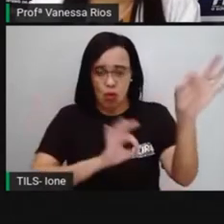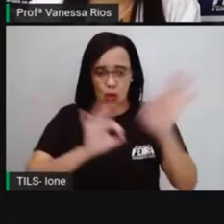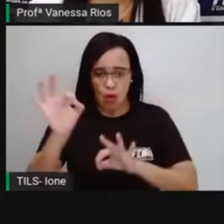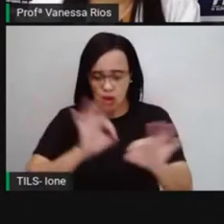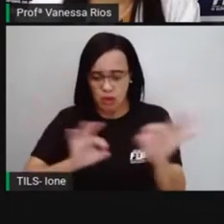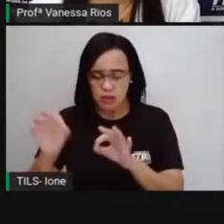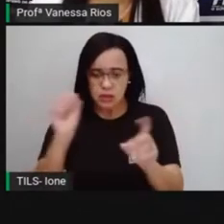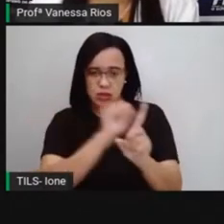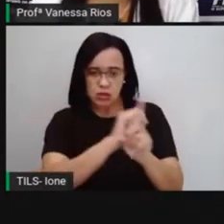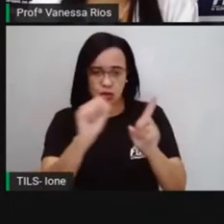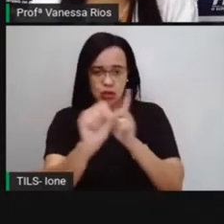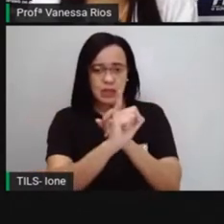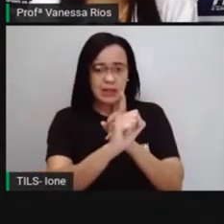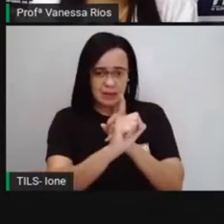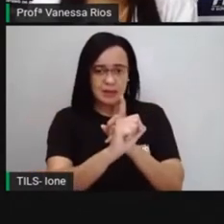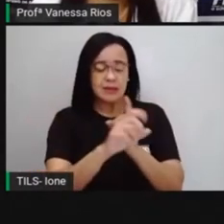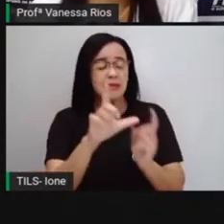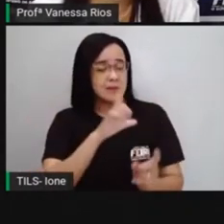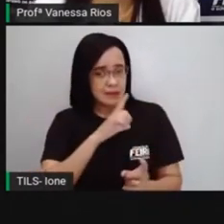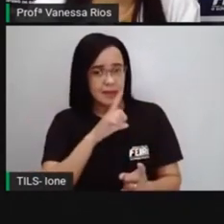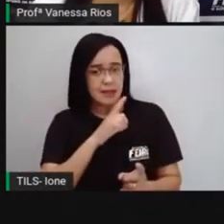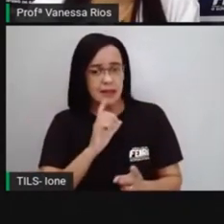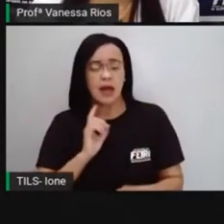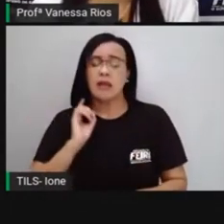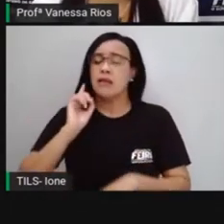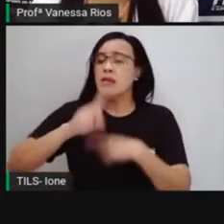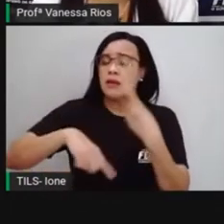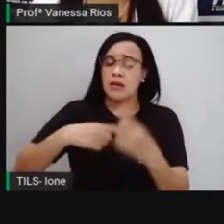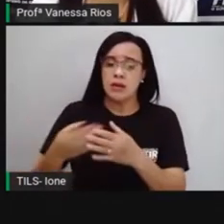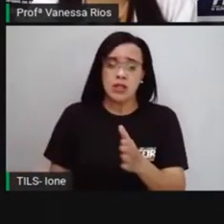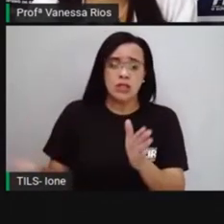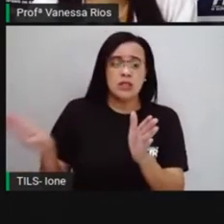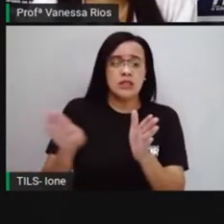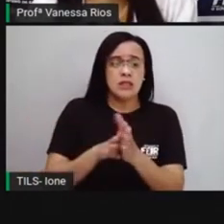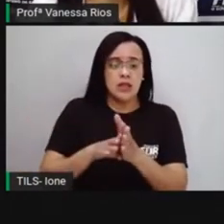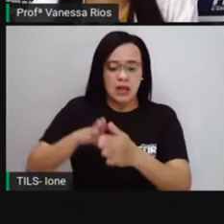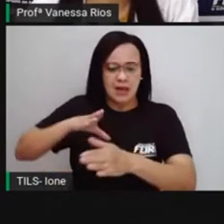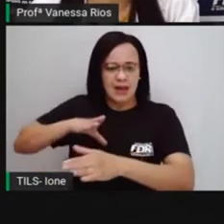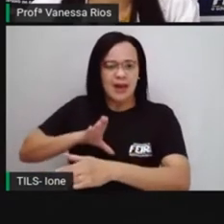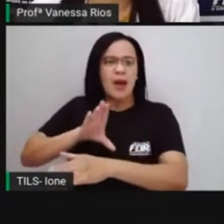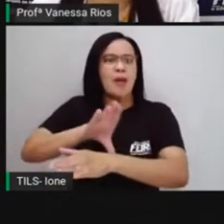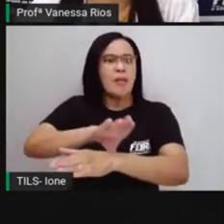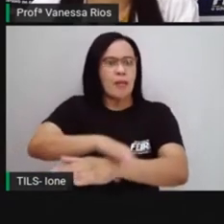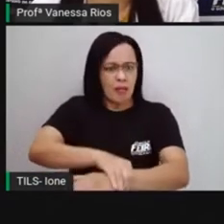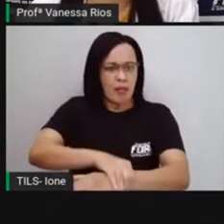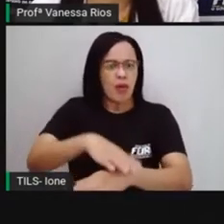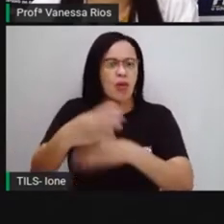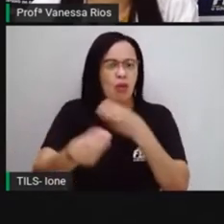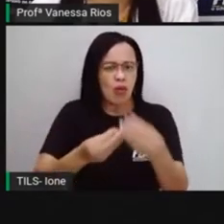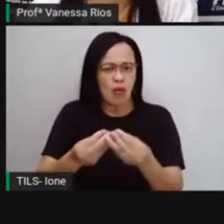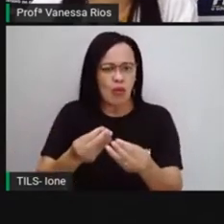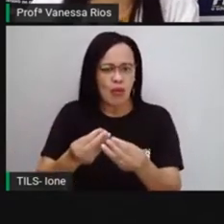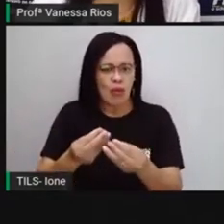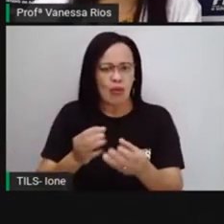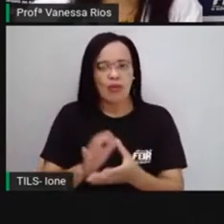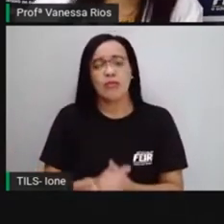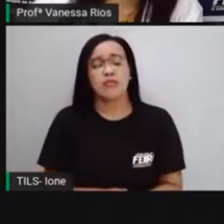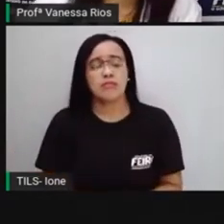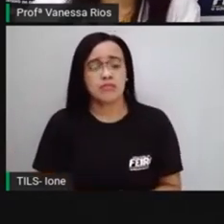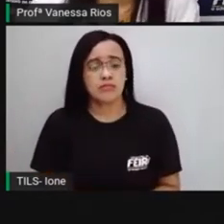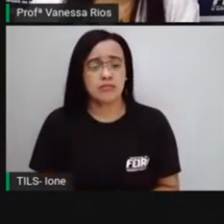Mas aí chegaram os portugueses, né? E entraram aí na história desse processo de escravização. Os